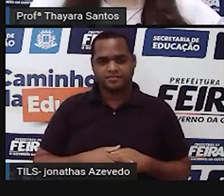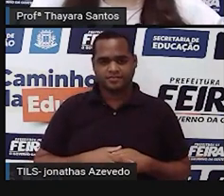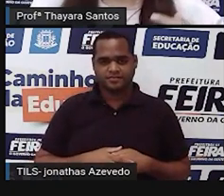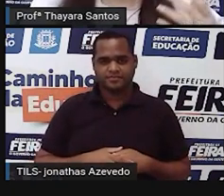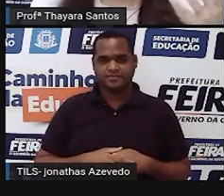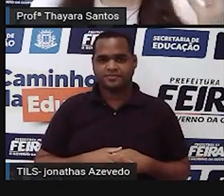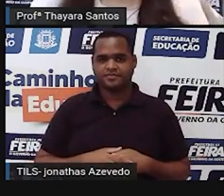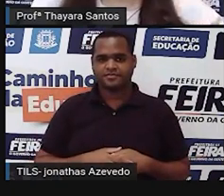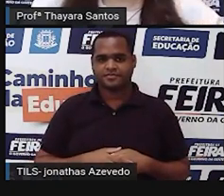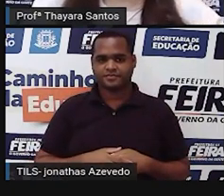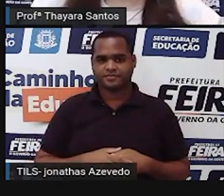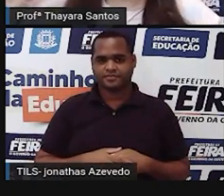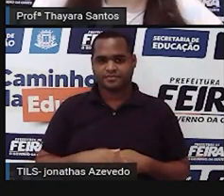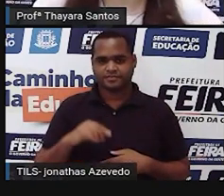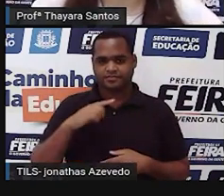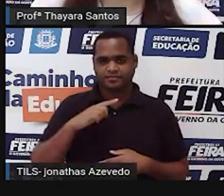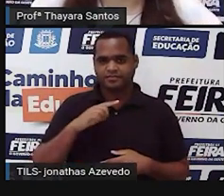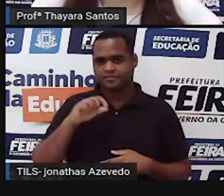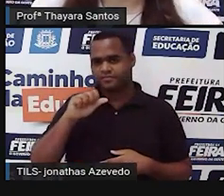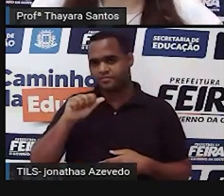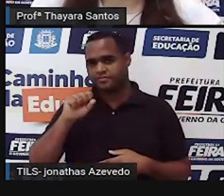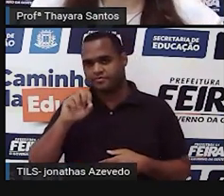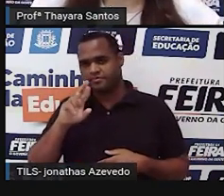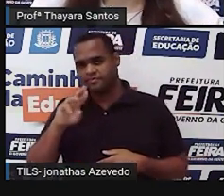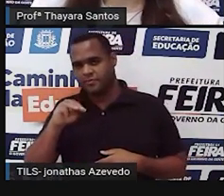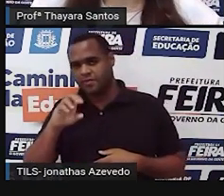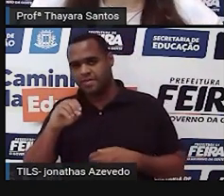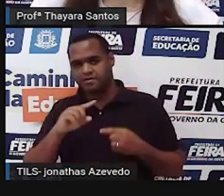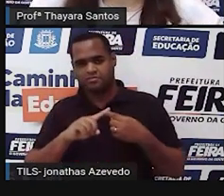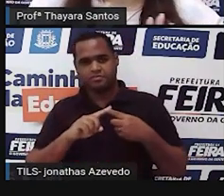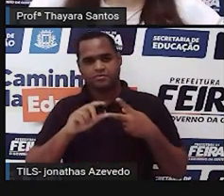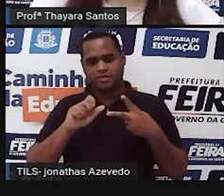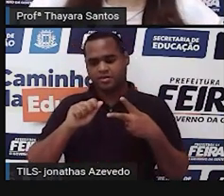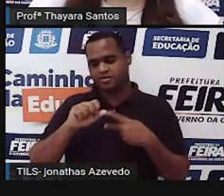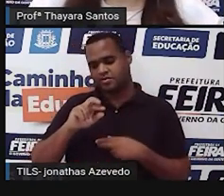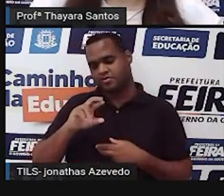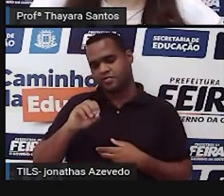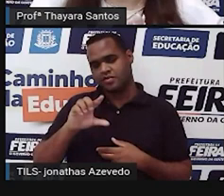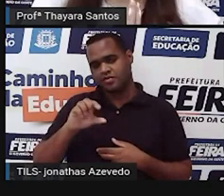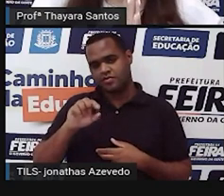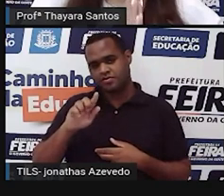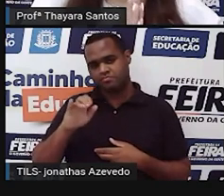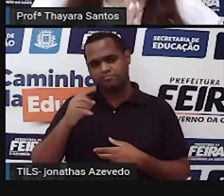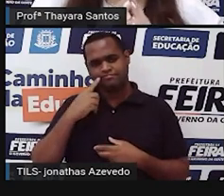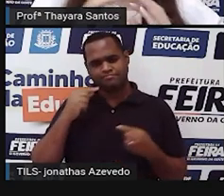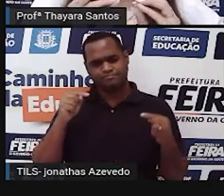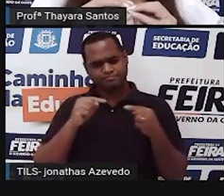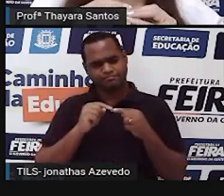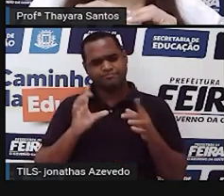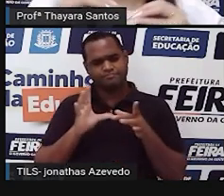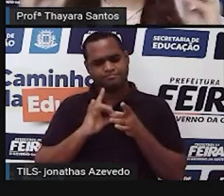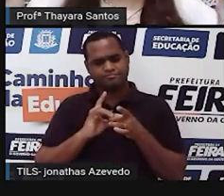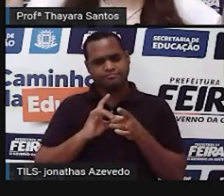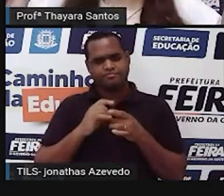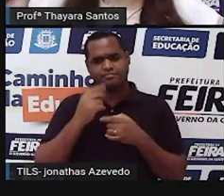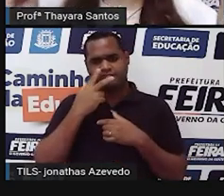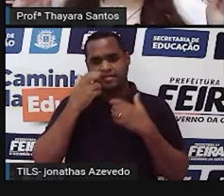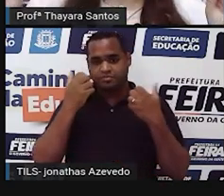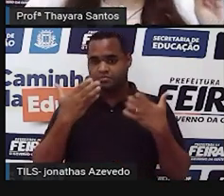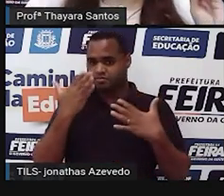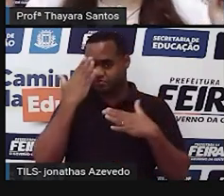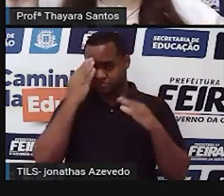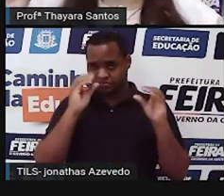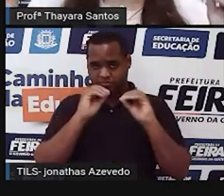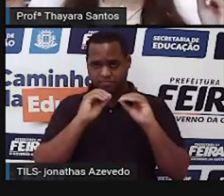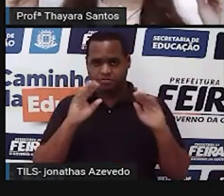E o que é que a astronomia e a astrologia tem a ver? Hoje, a gente tem elas bem definidas.